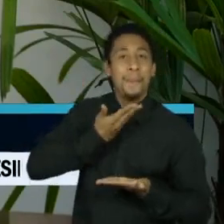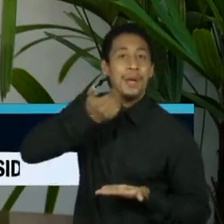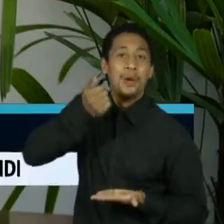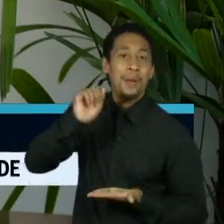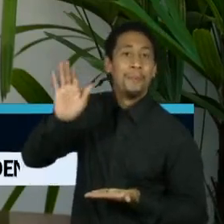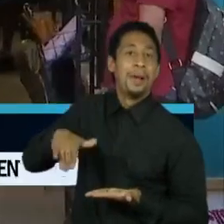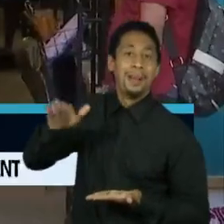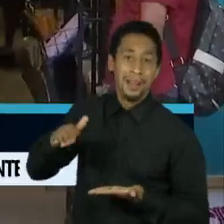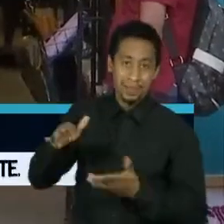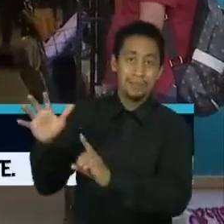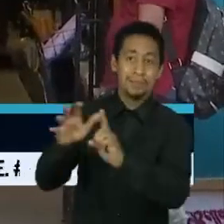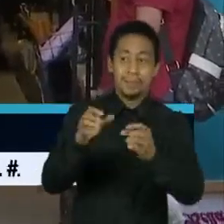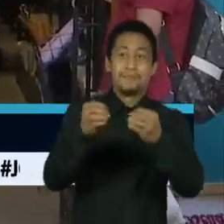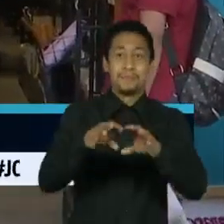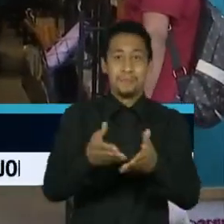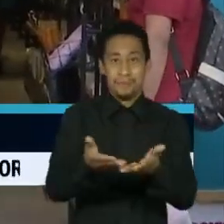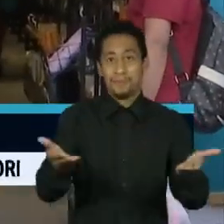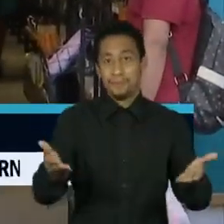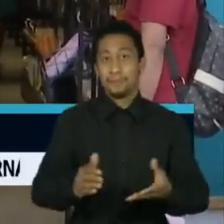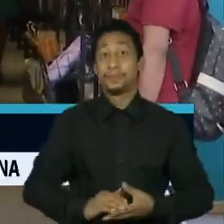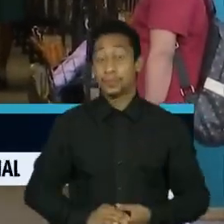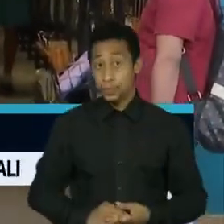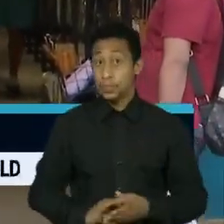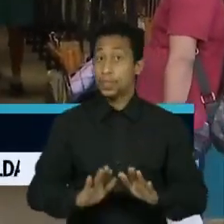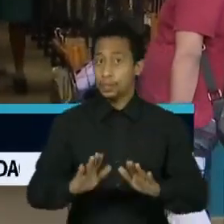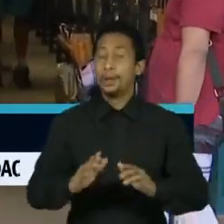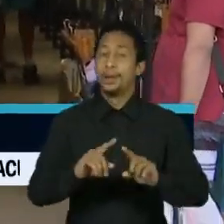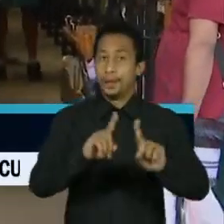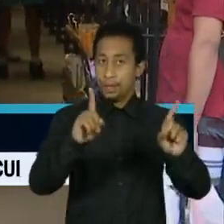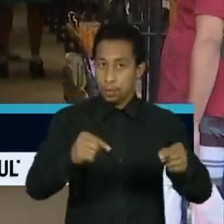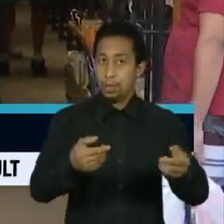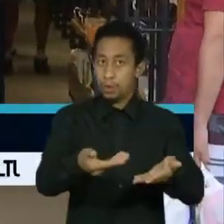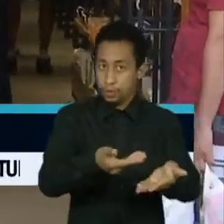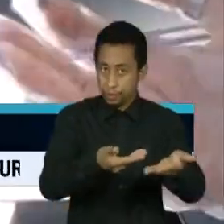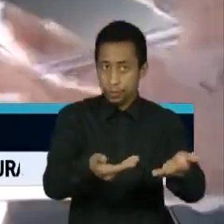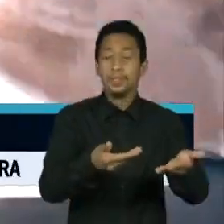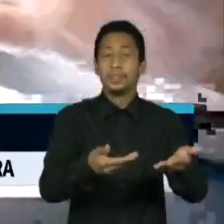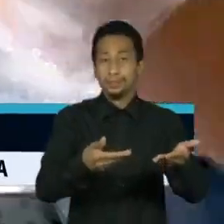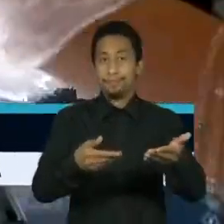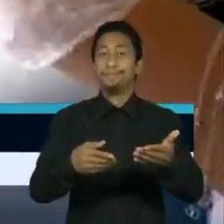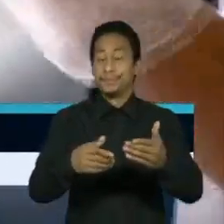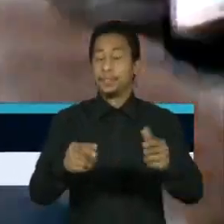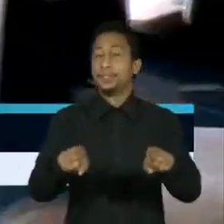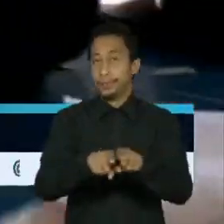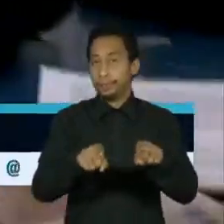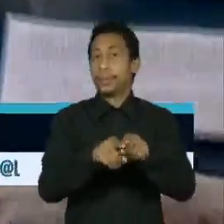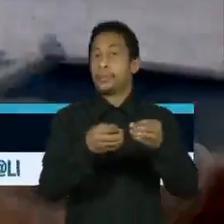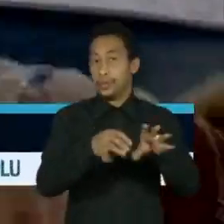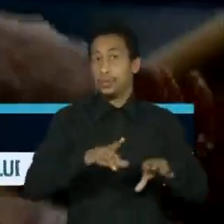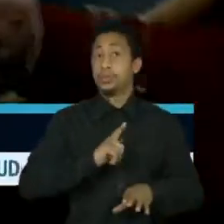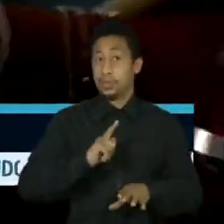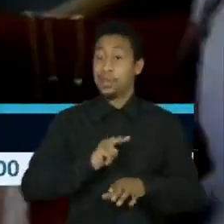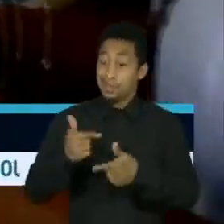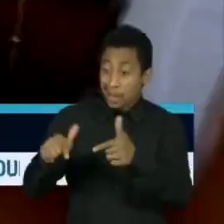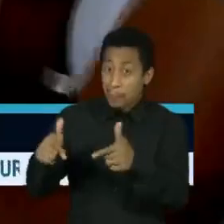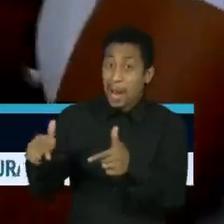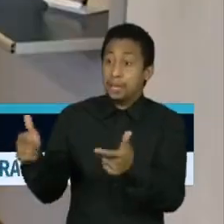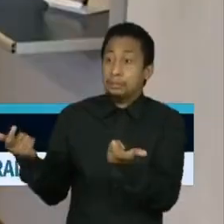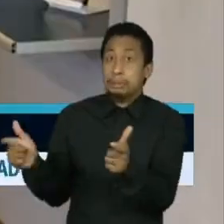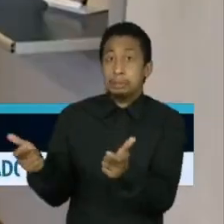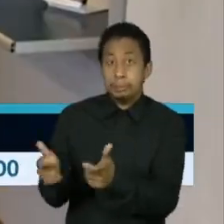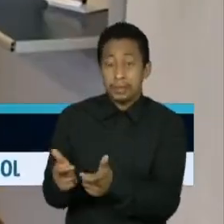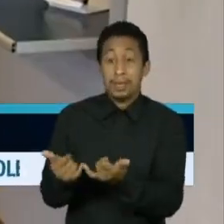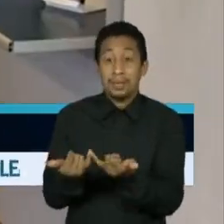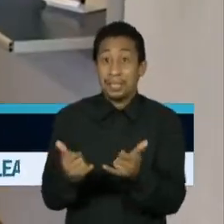indústria muito forte. O comércio e os serviços também não ficam imunes. O emprego, é claro, não escapa. A energia